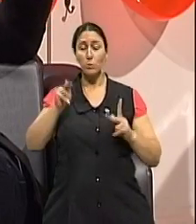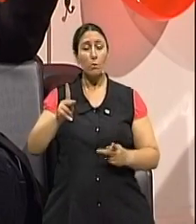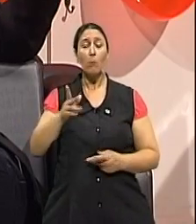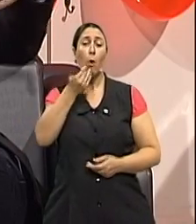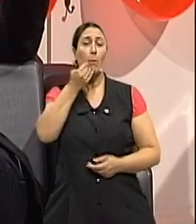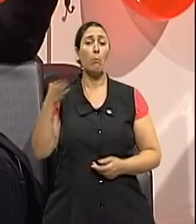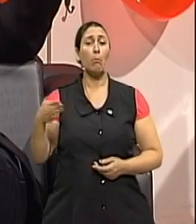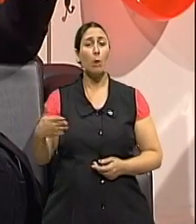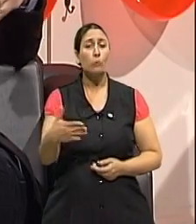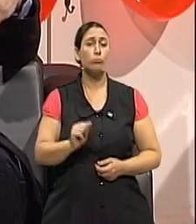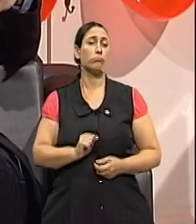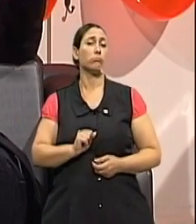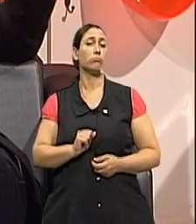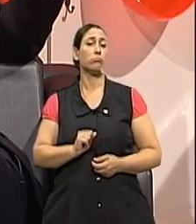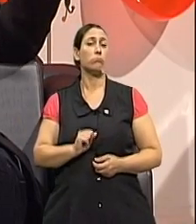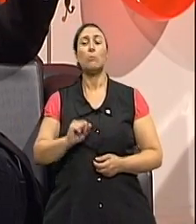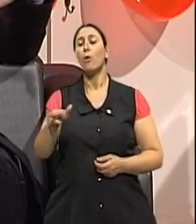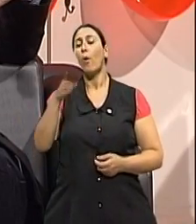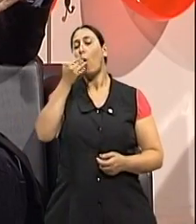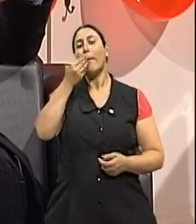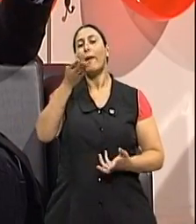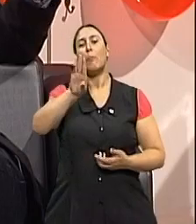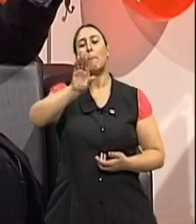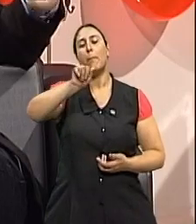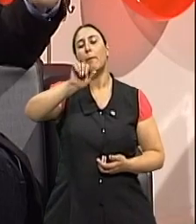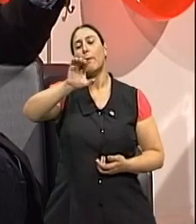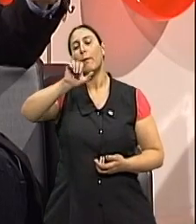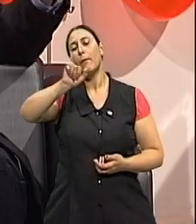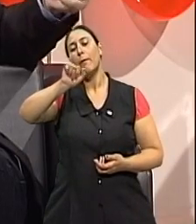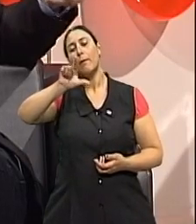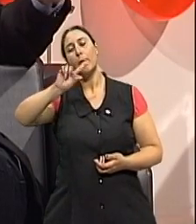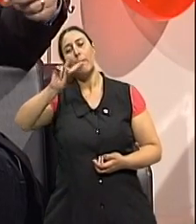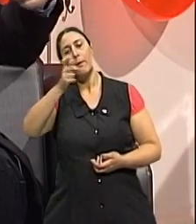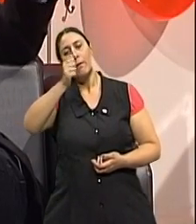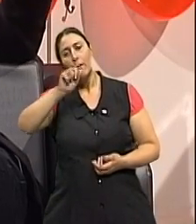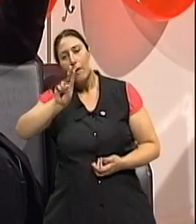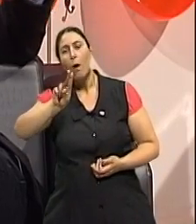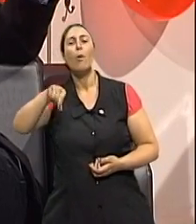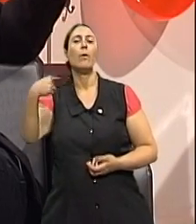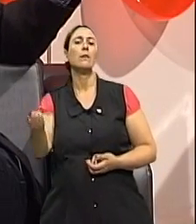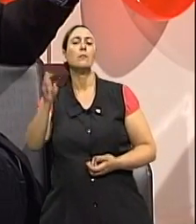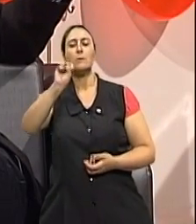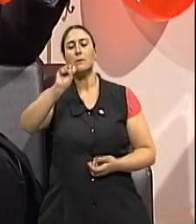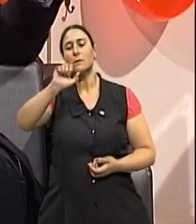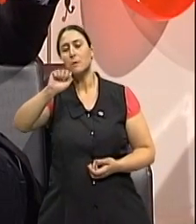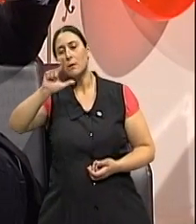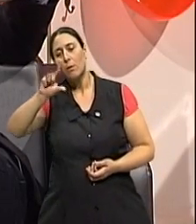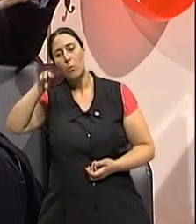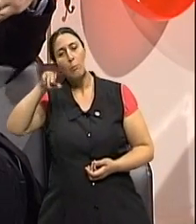então, alimentos como o bacalhau, como o salmão, De fato, o salmão mediterrâneo, né? O atum,